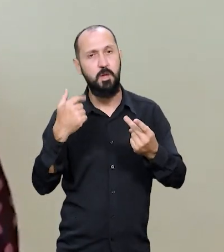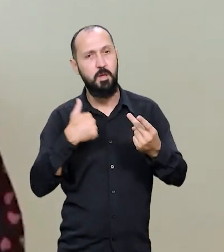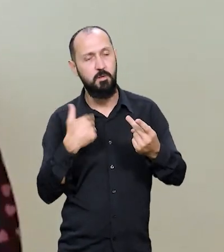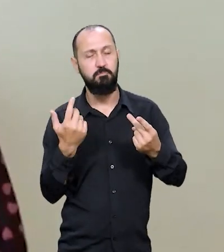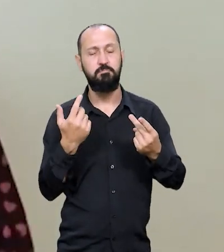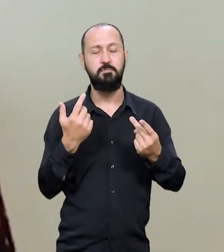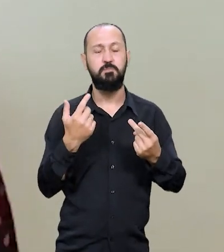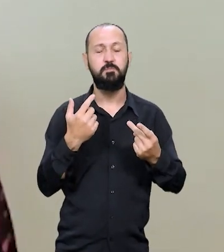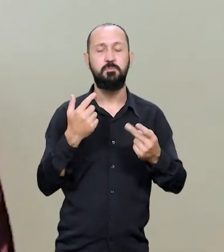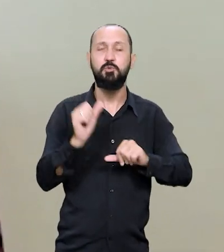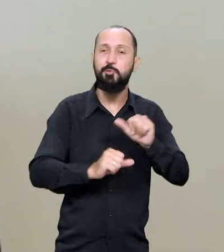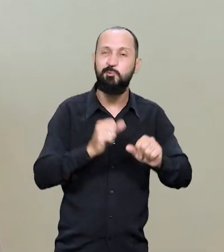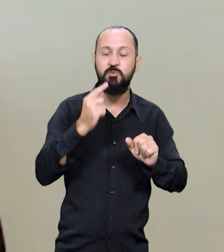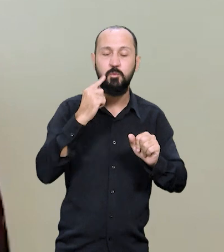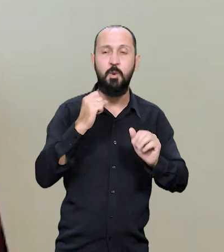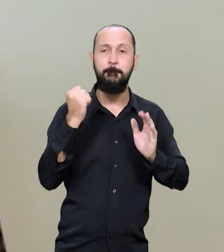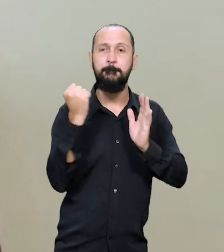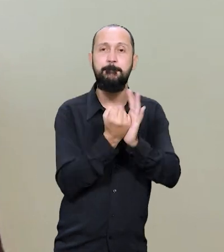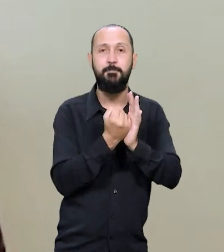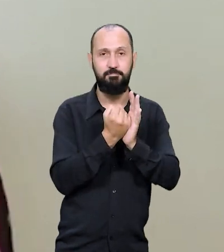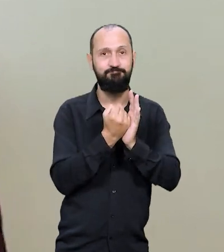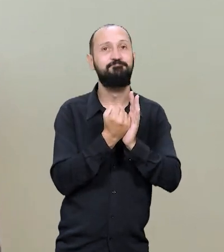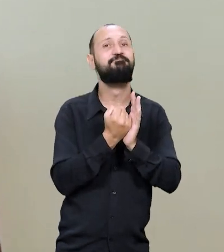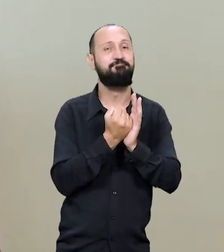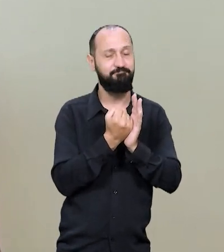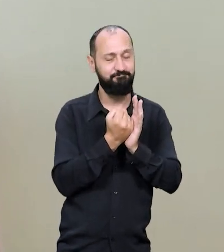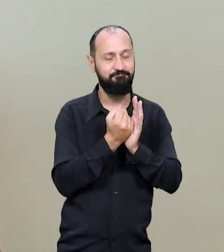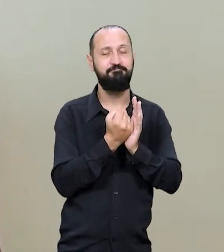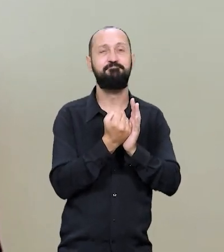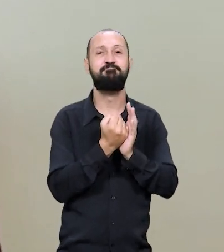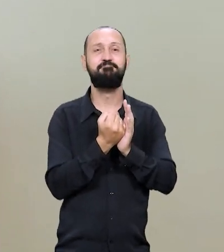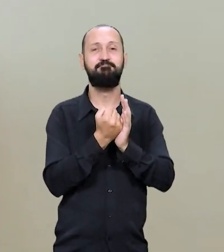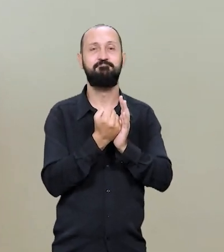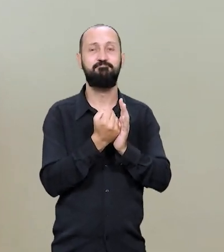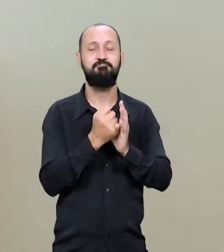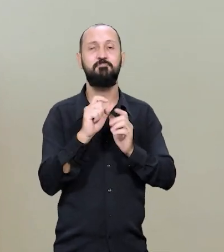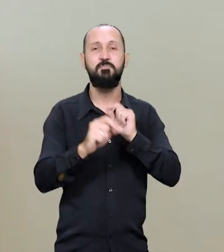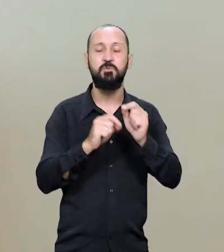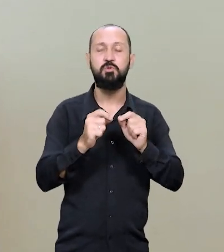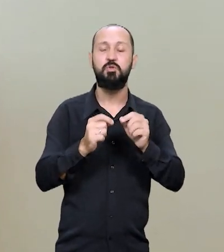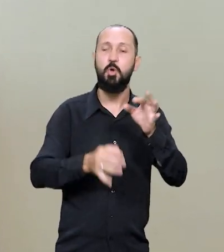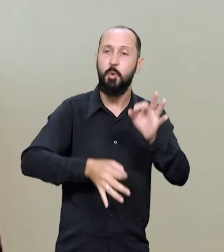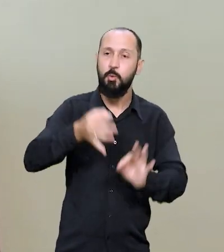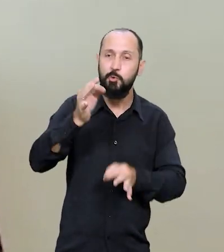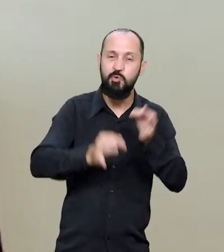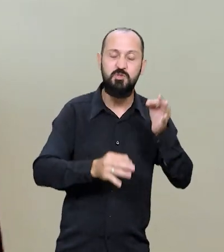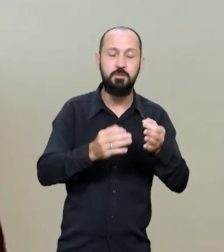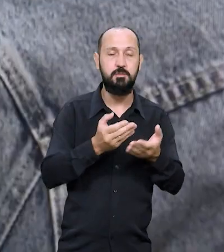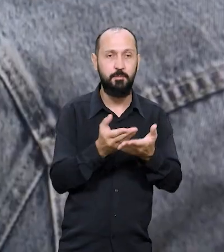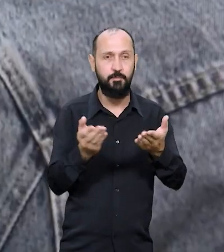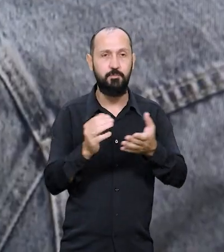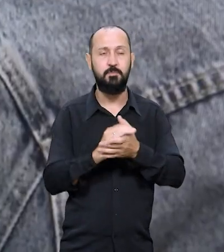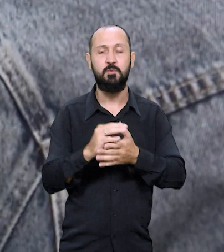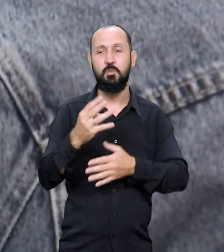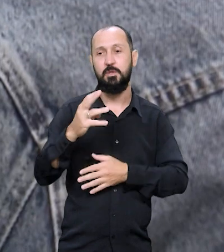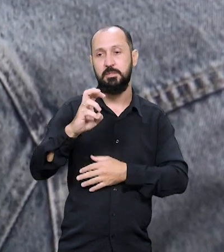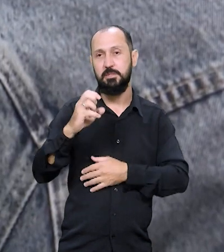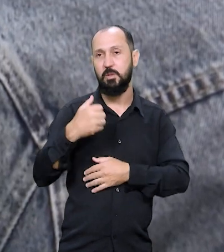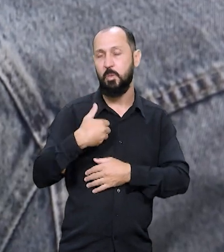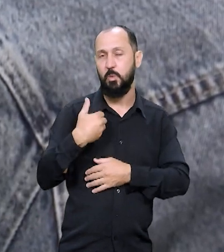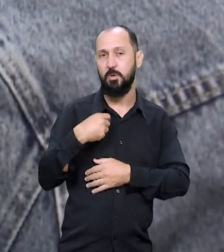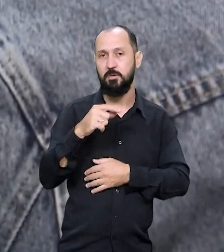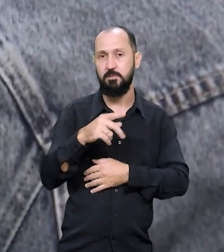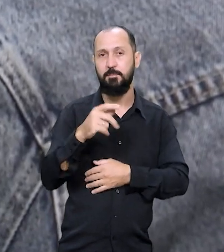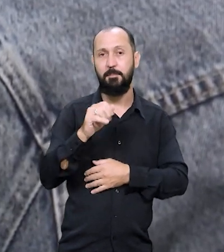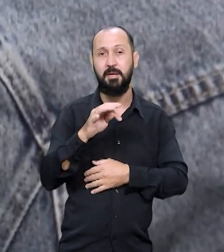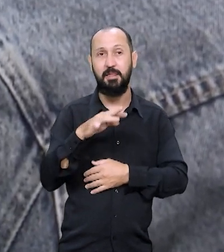ou eu, acabou virando um símbolo de justiça para alguém. Aos 45